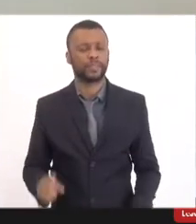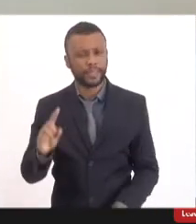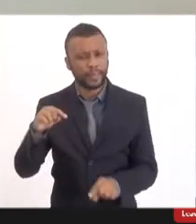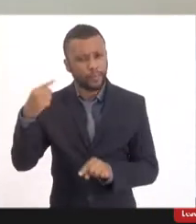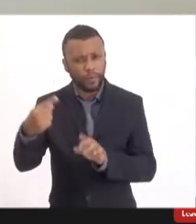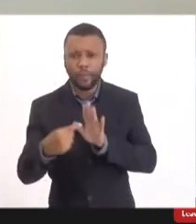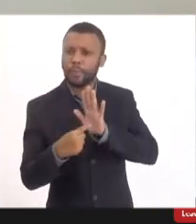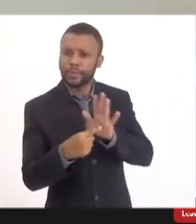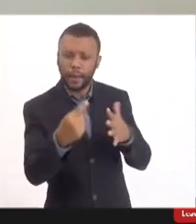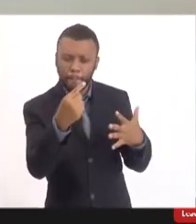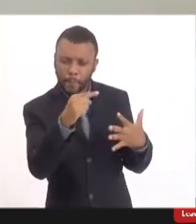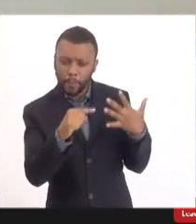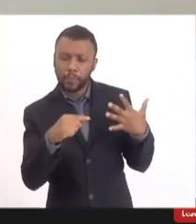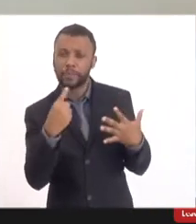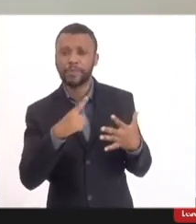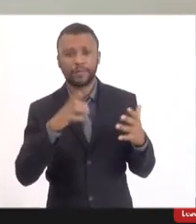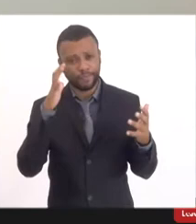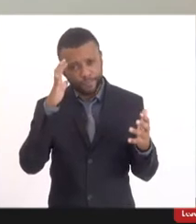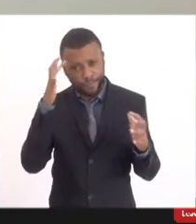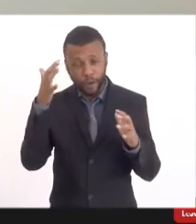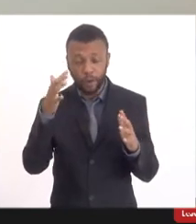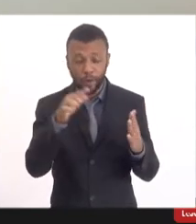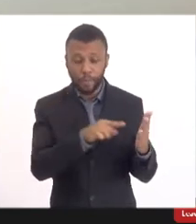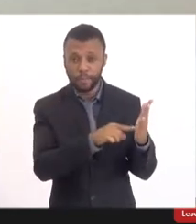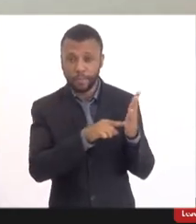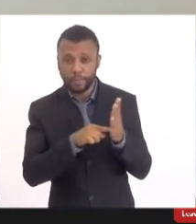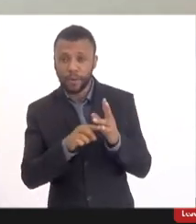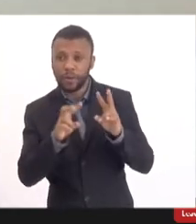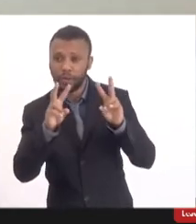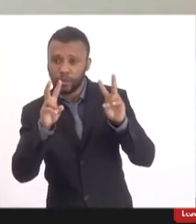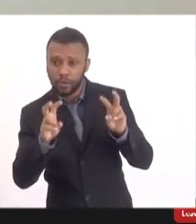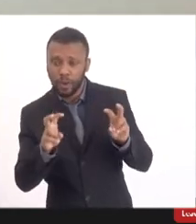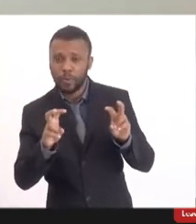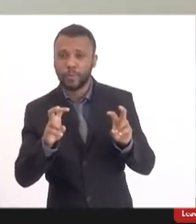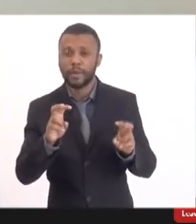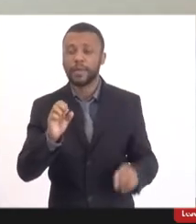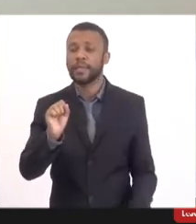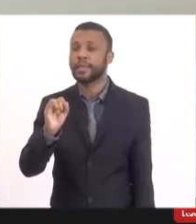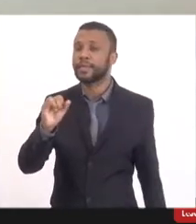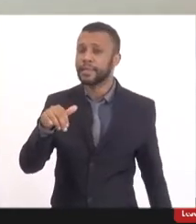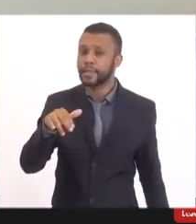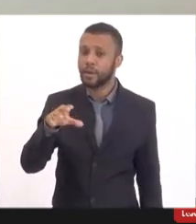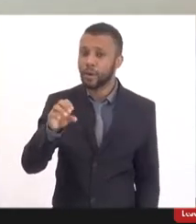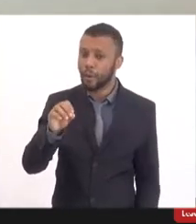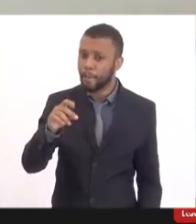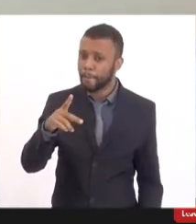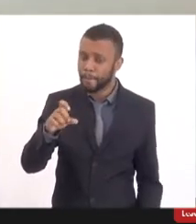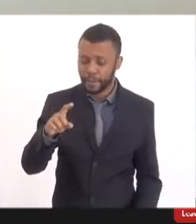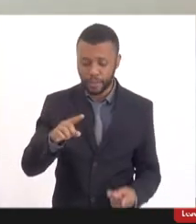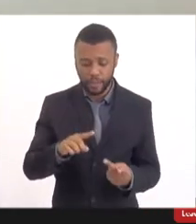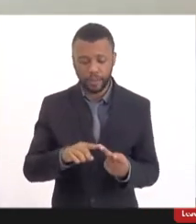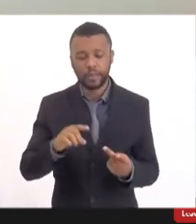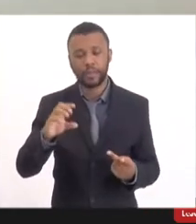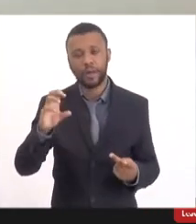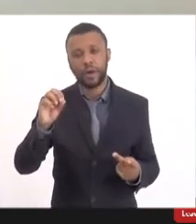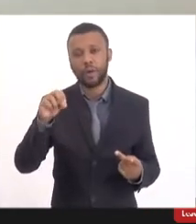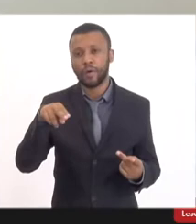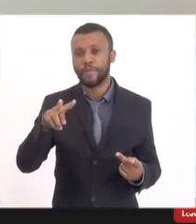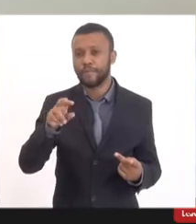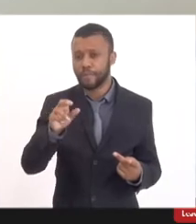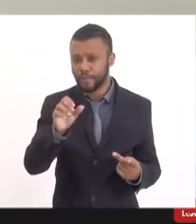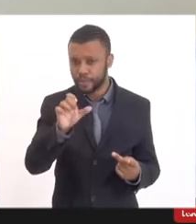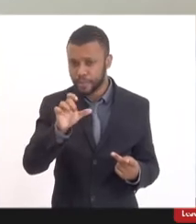Nós tivemos uma notificação relacionada à síncope, uma relacionada à condução, outra relacionada à